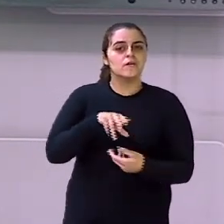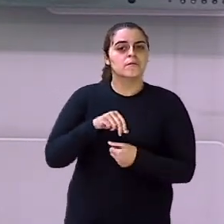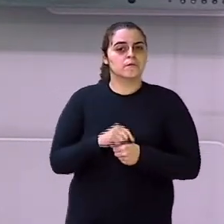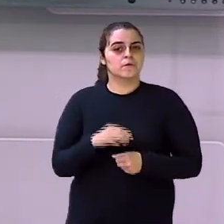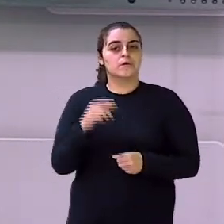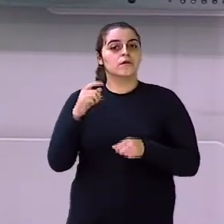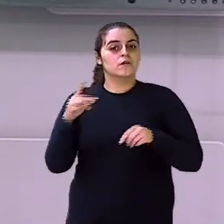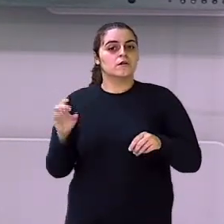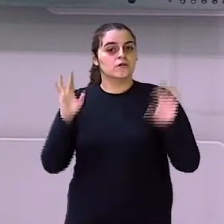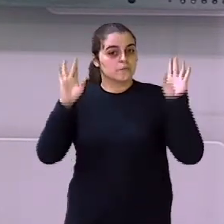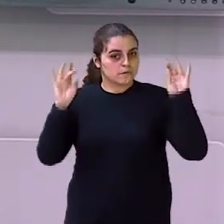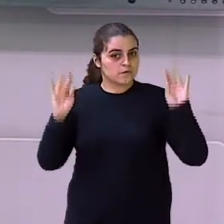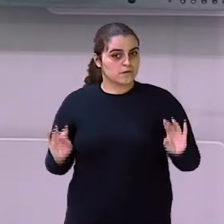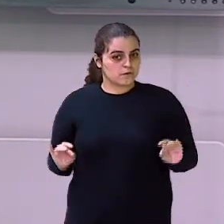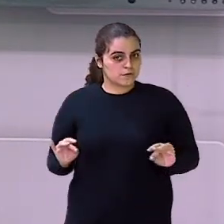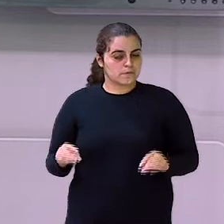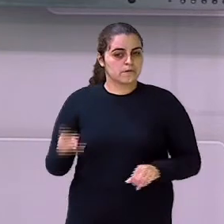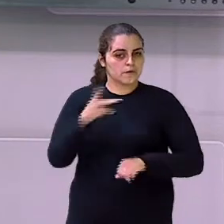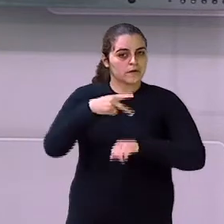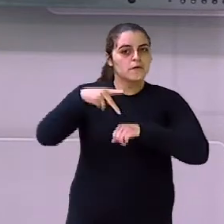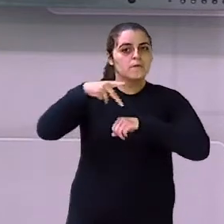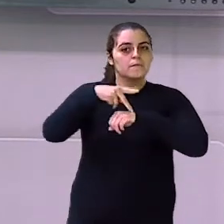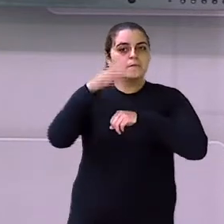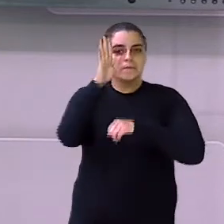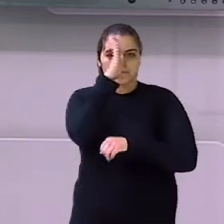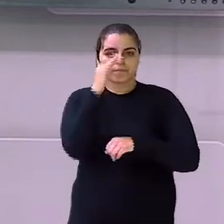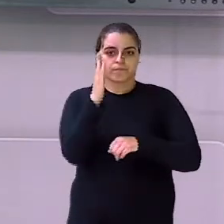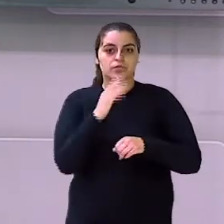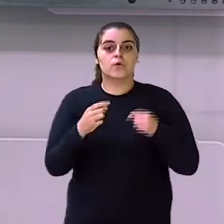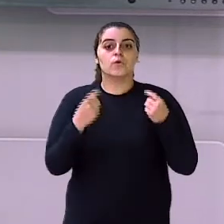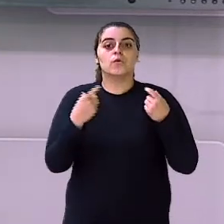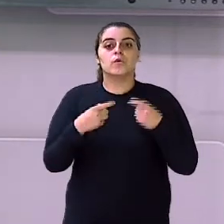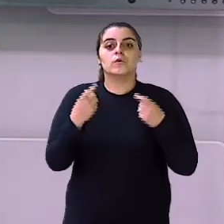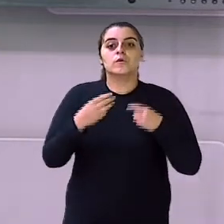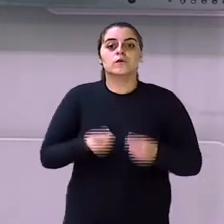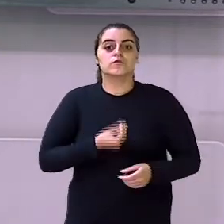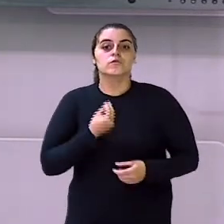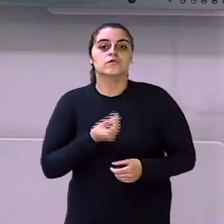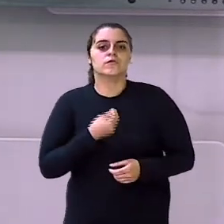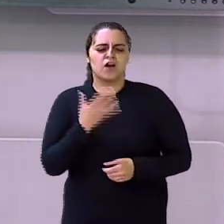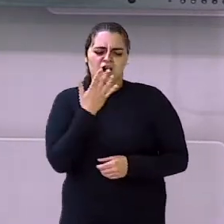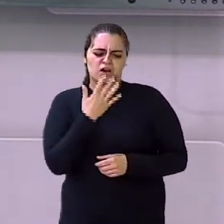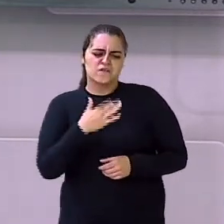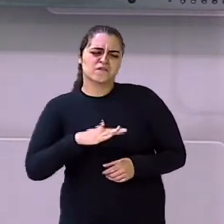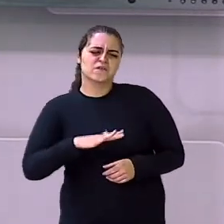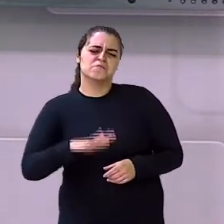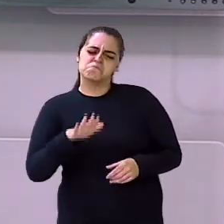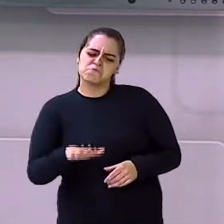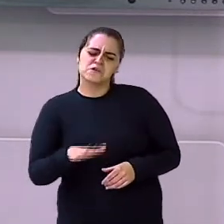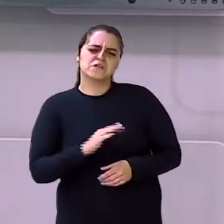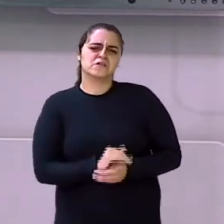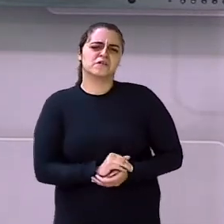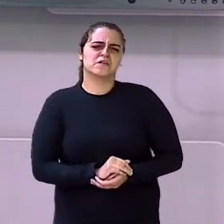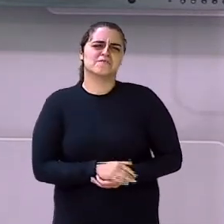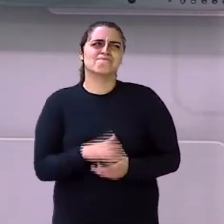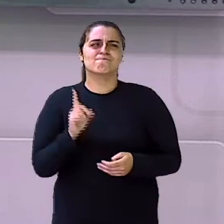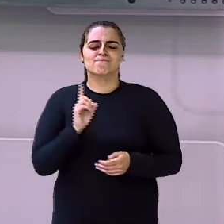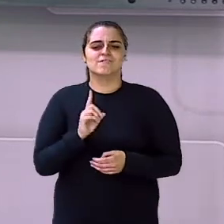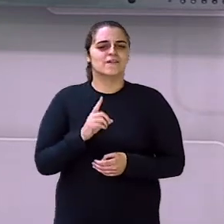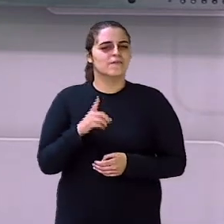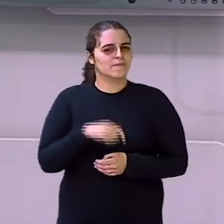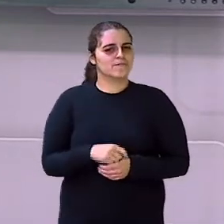Outras formas de você poder ajudar Ah, professora, sou criança Eu sou muito pequenino Não